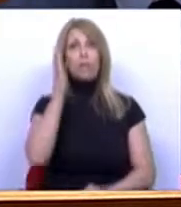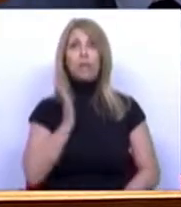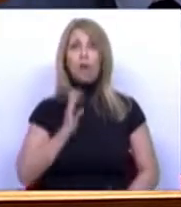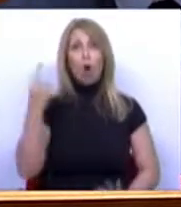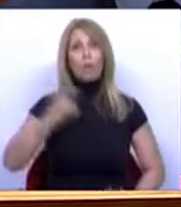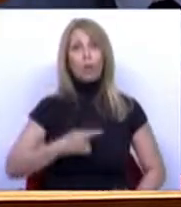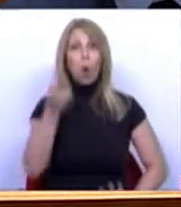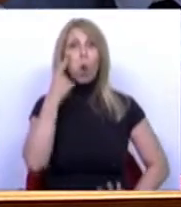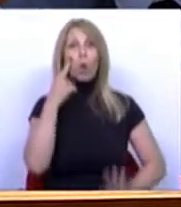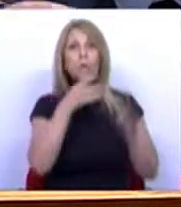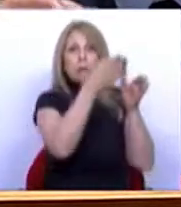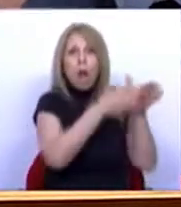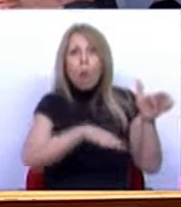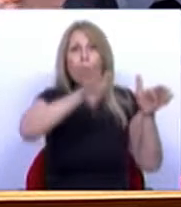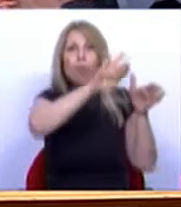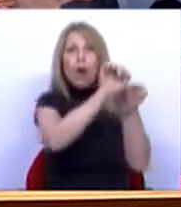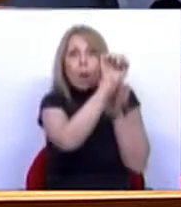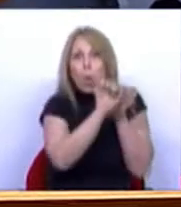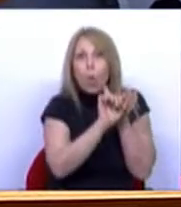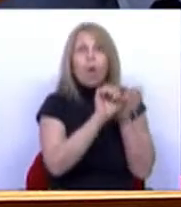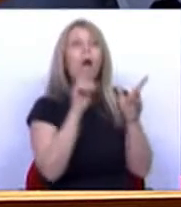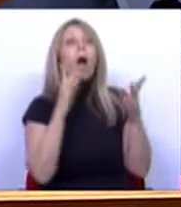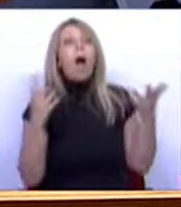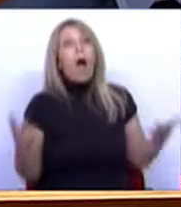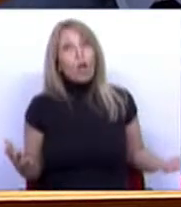as trincheiras. Agora limite-me à bancada. Chega.